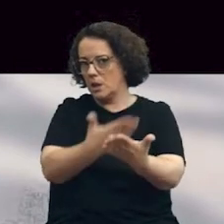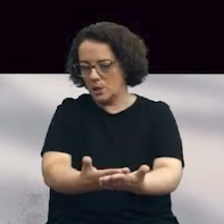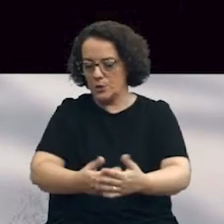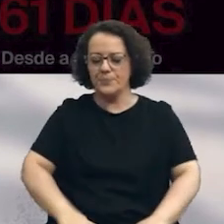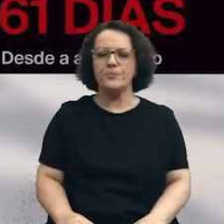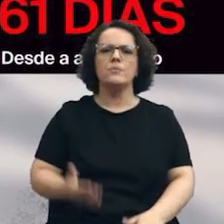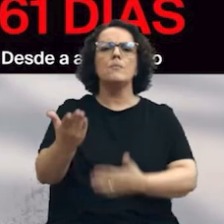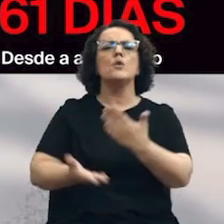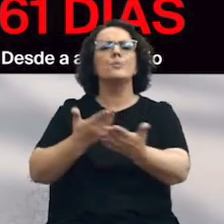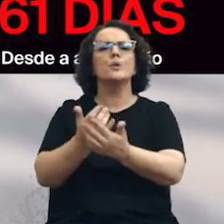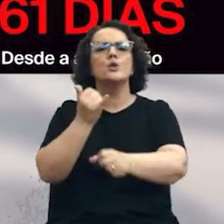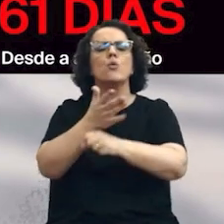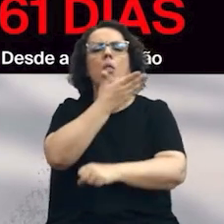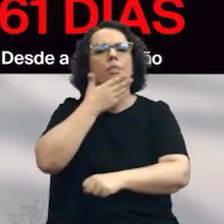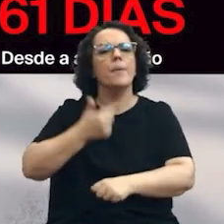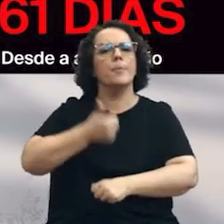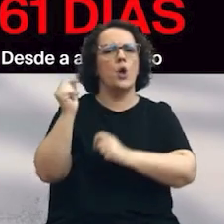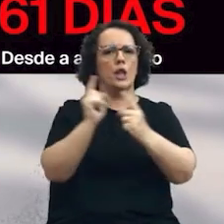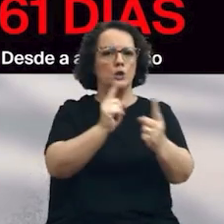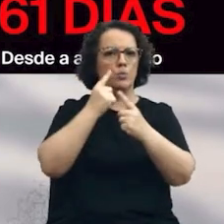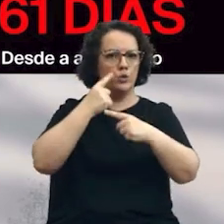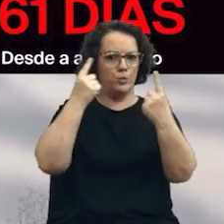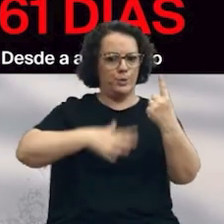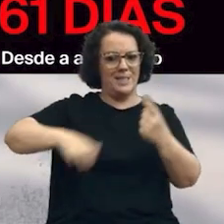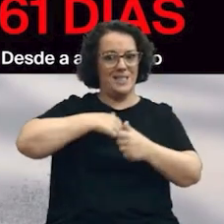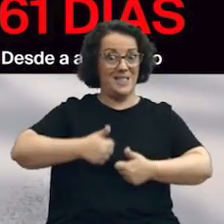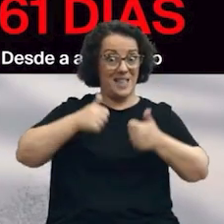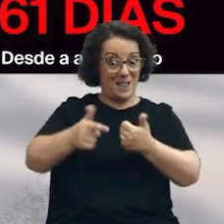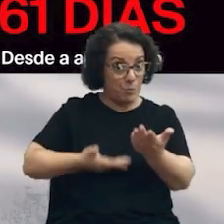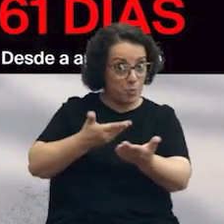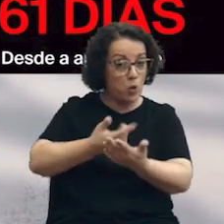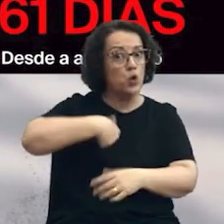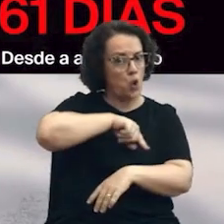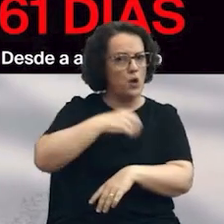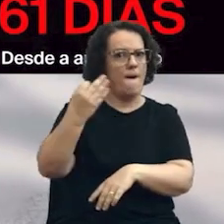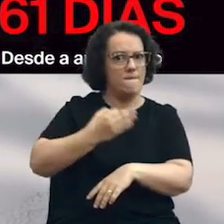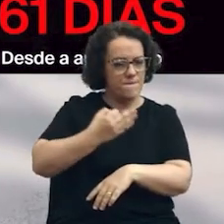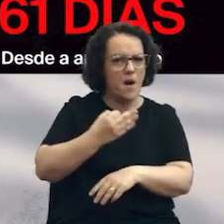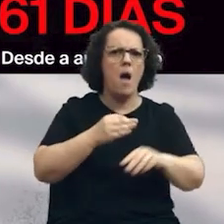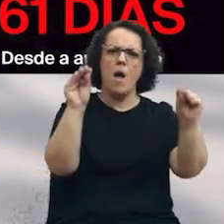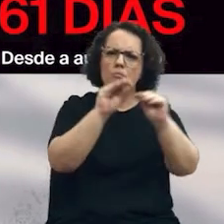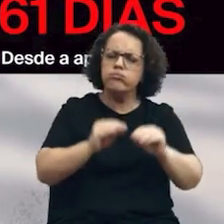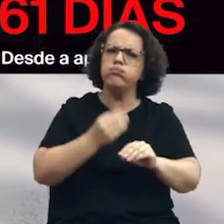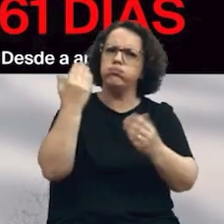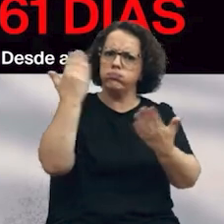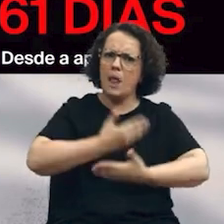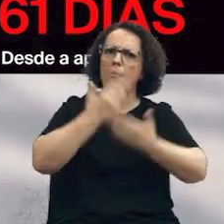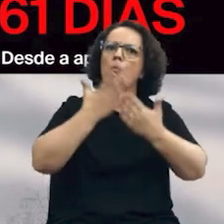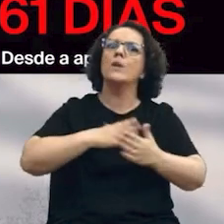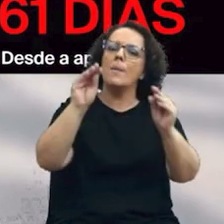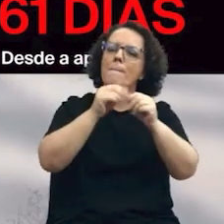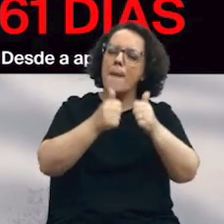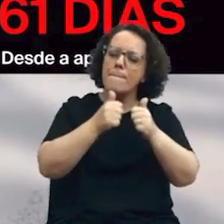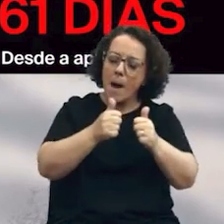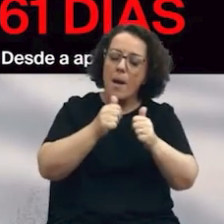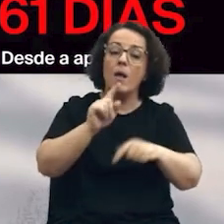Proposta para a melhor acessibilidade nos transportes públicos e na cidade, uma proposta que nós também demorámos bastante tempo a fazê-la, porque a quisemos fazer bem feita.